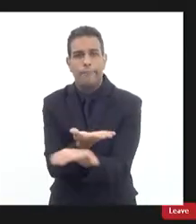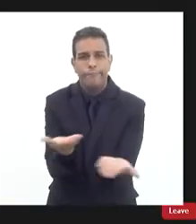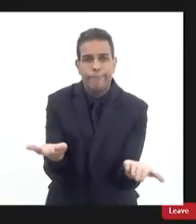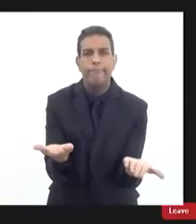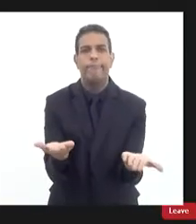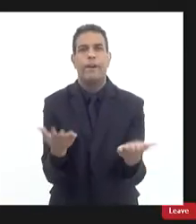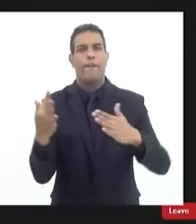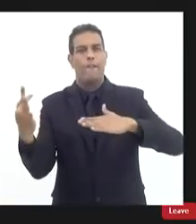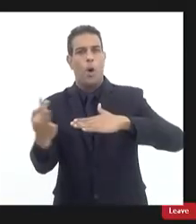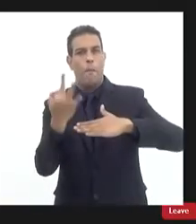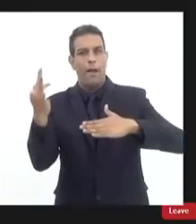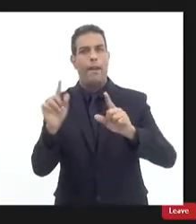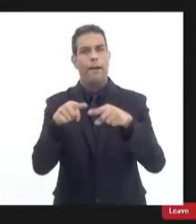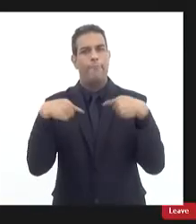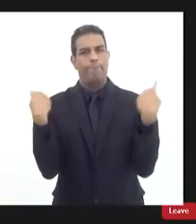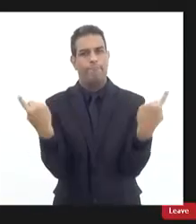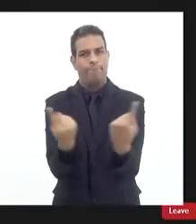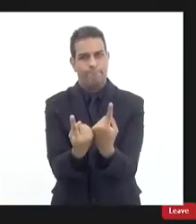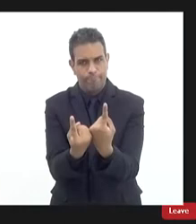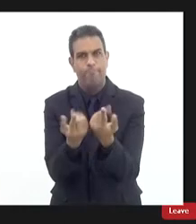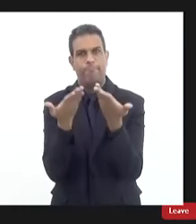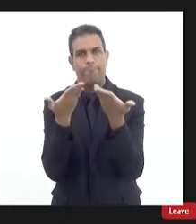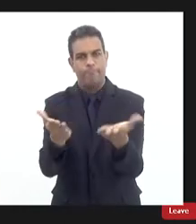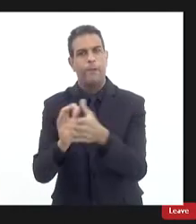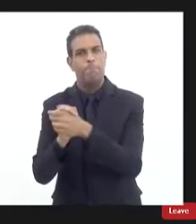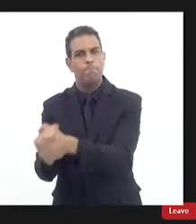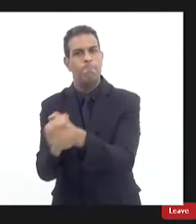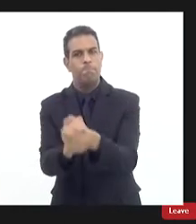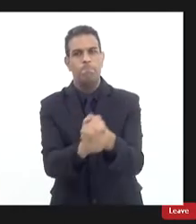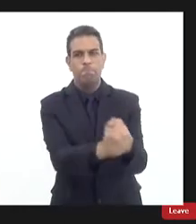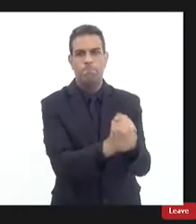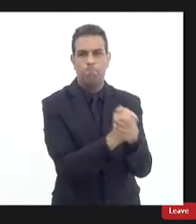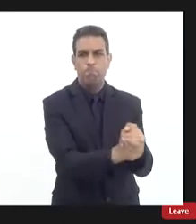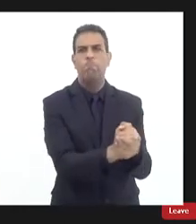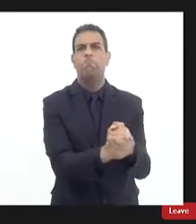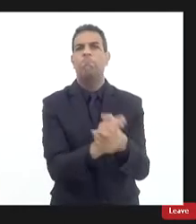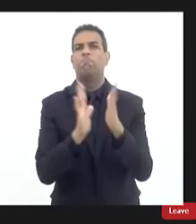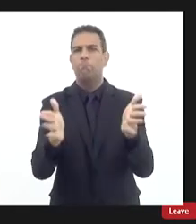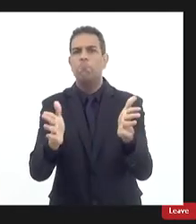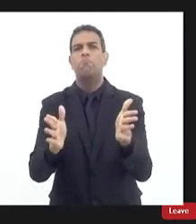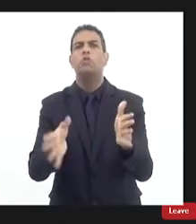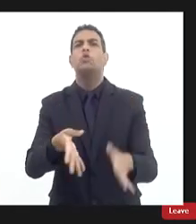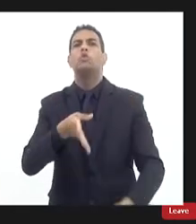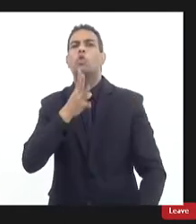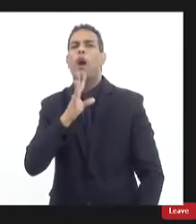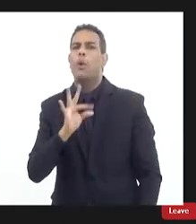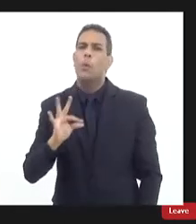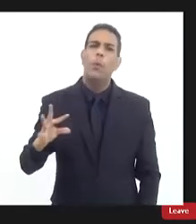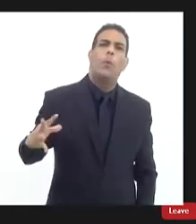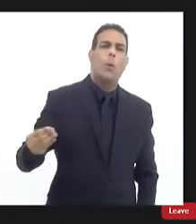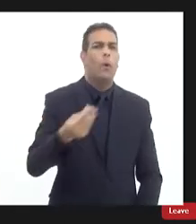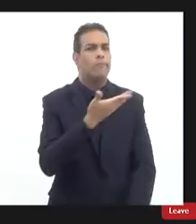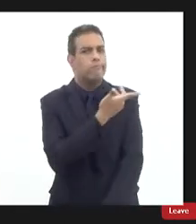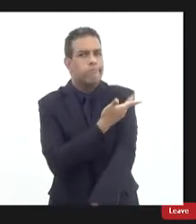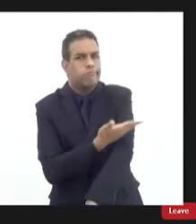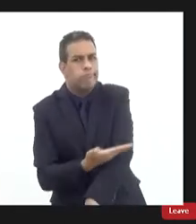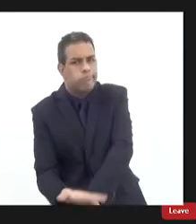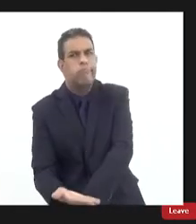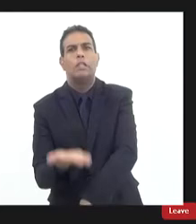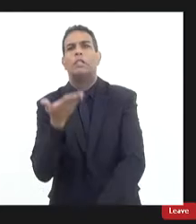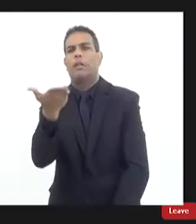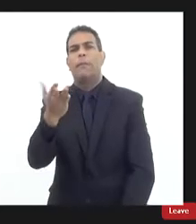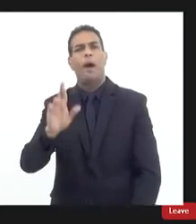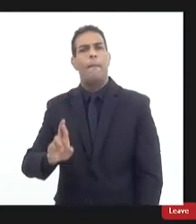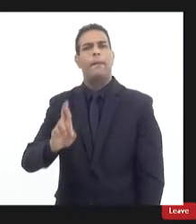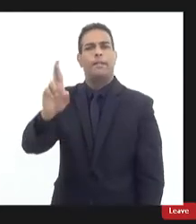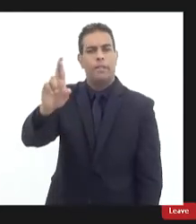convidados doutor Lomba mais uma vez mostrando todo seu conhecimento nosso representante da defensoria